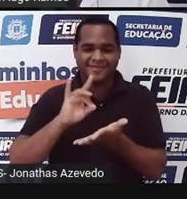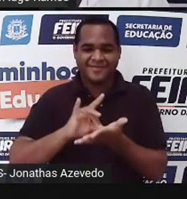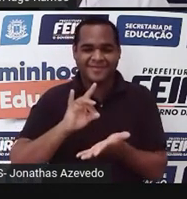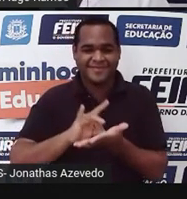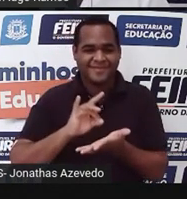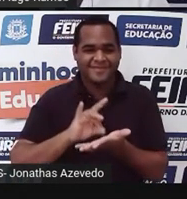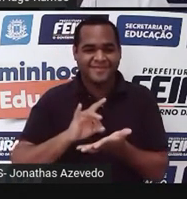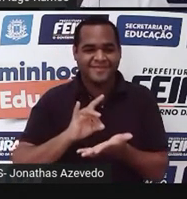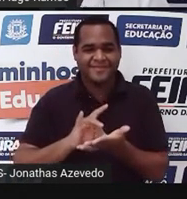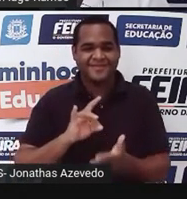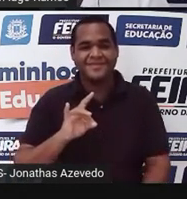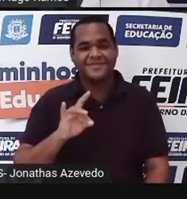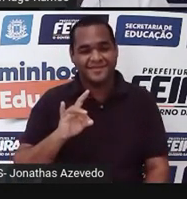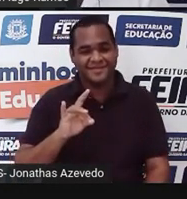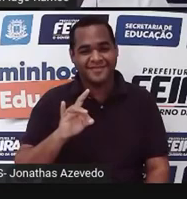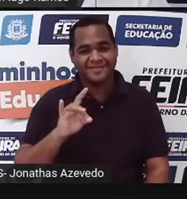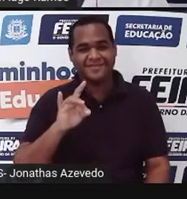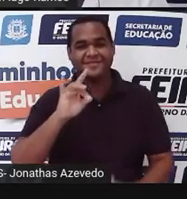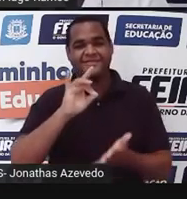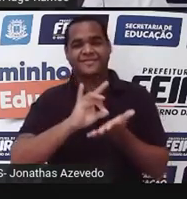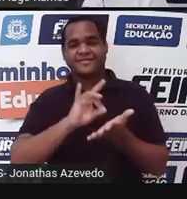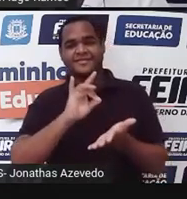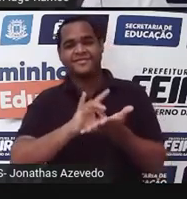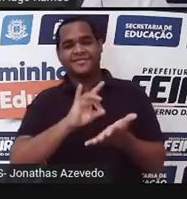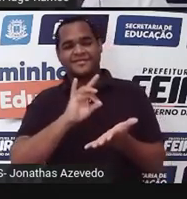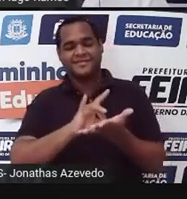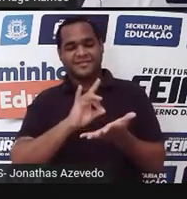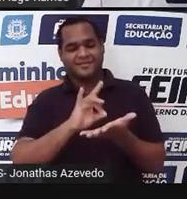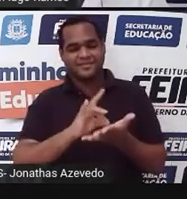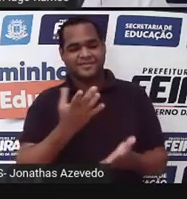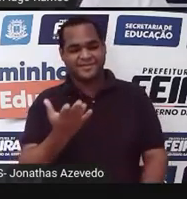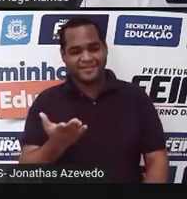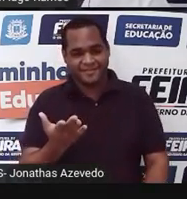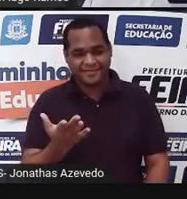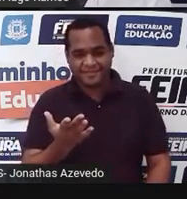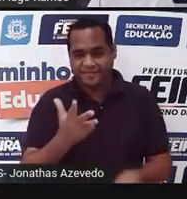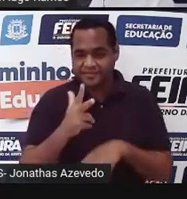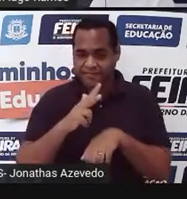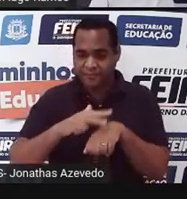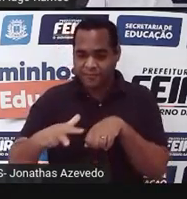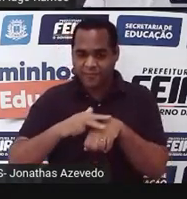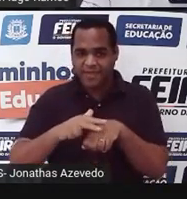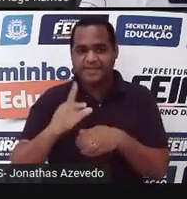Acabei me confundindo. Tá vendo? Verdadeiro. Botãozinho verde, true.